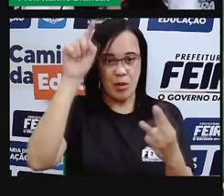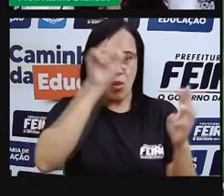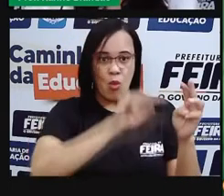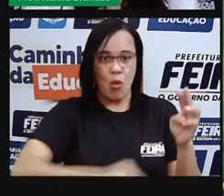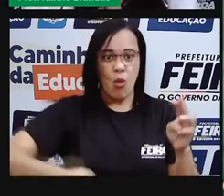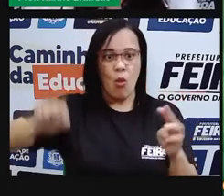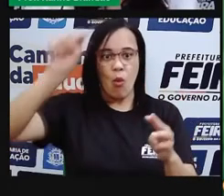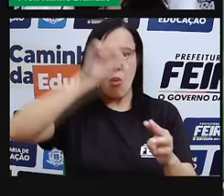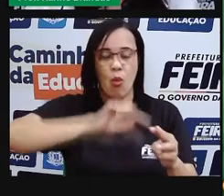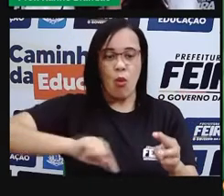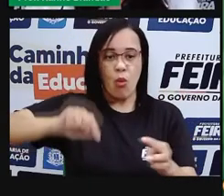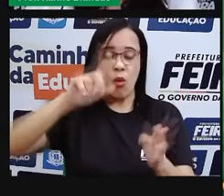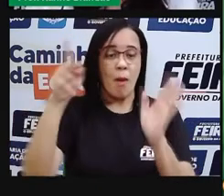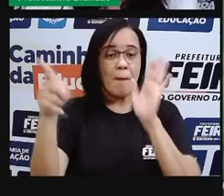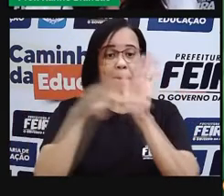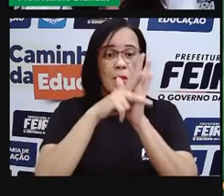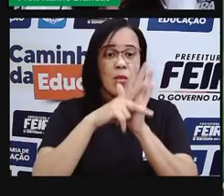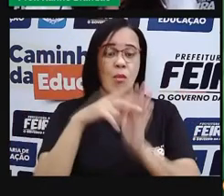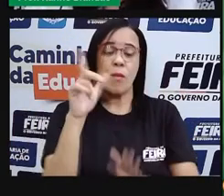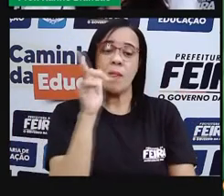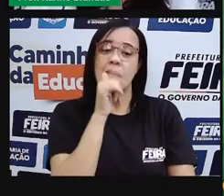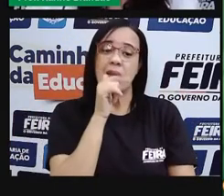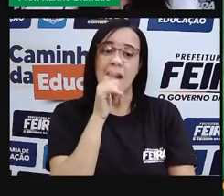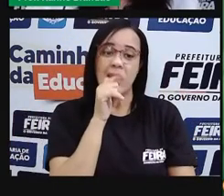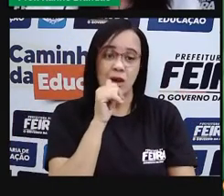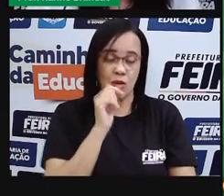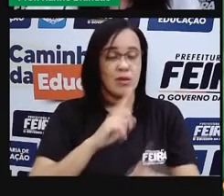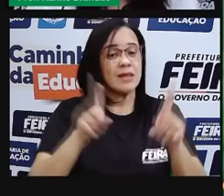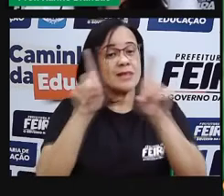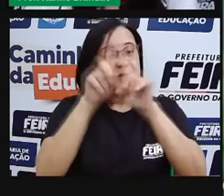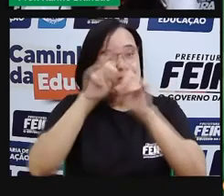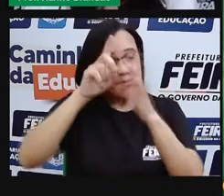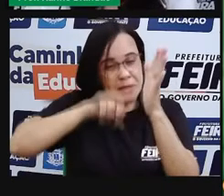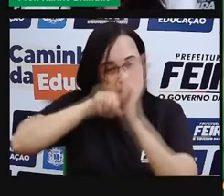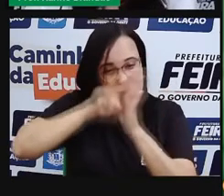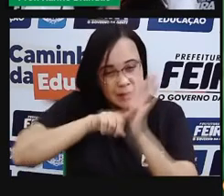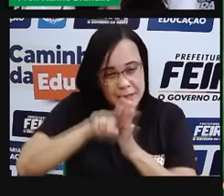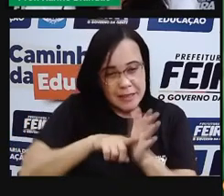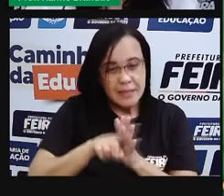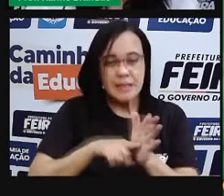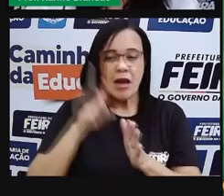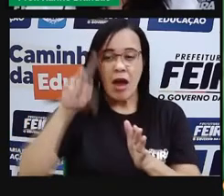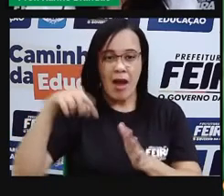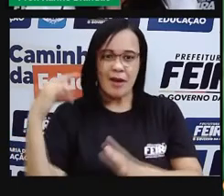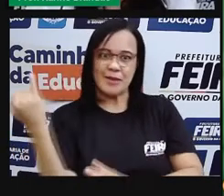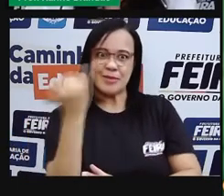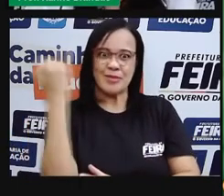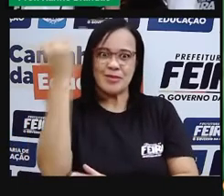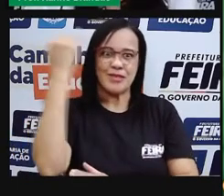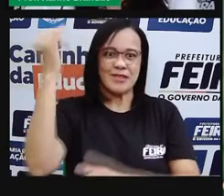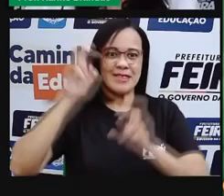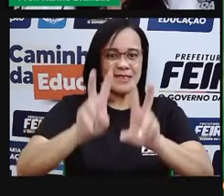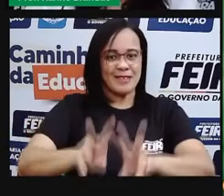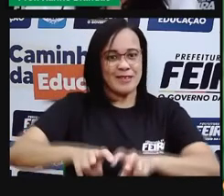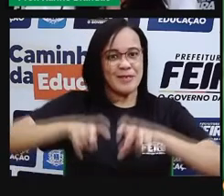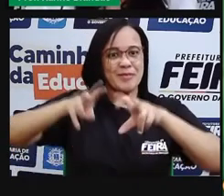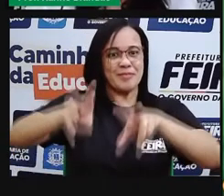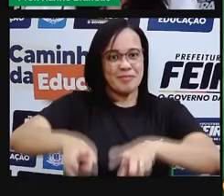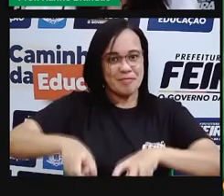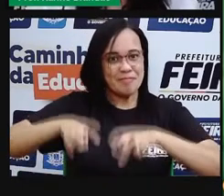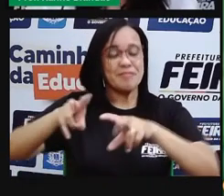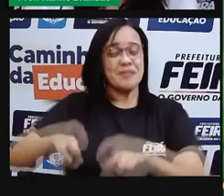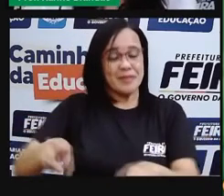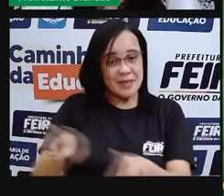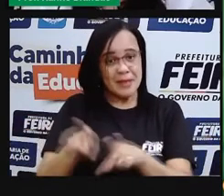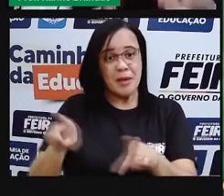e analisar suas implicações na agricultura, no clima, na geração de energia, no provimento de